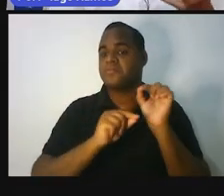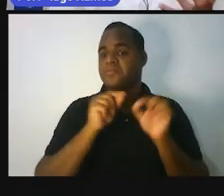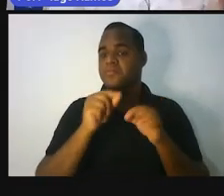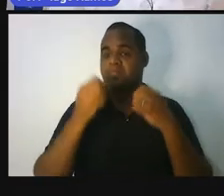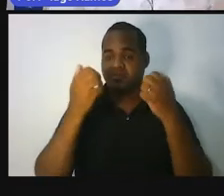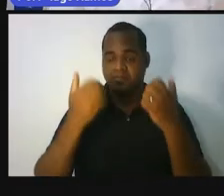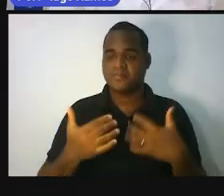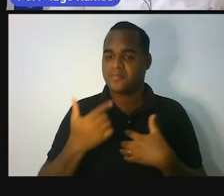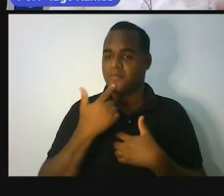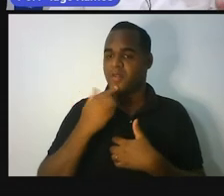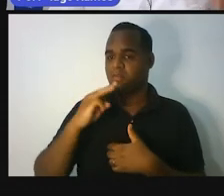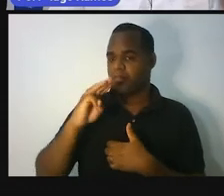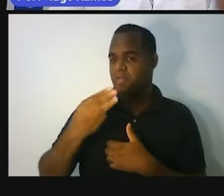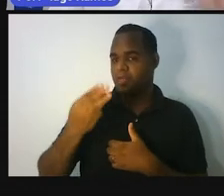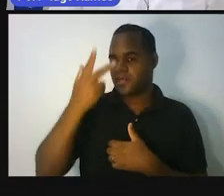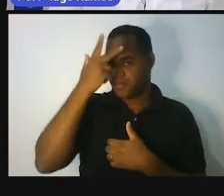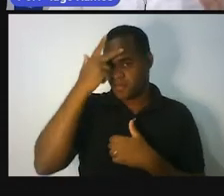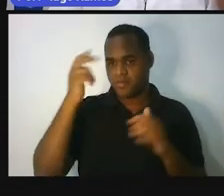milhões de pessoas.